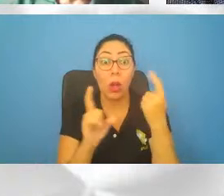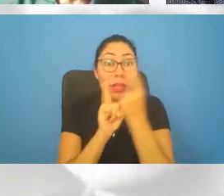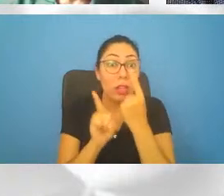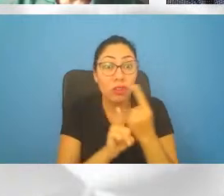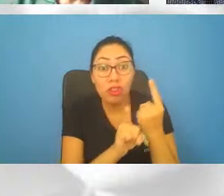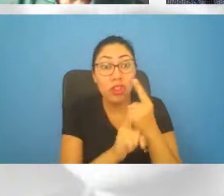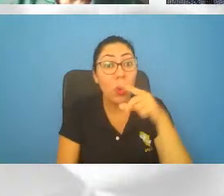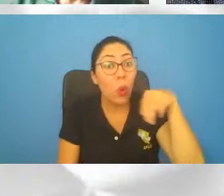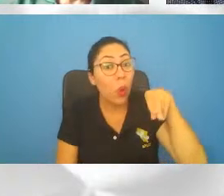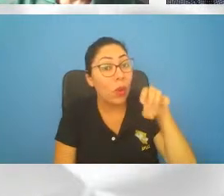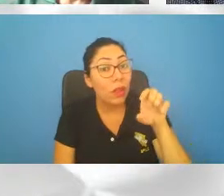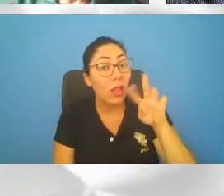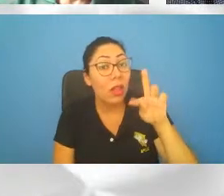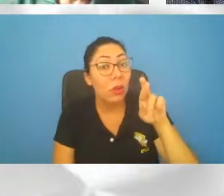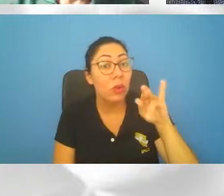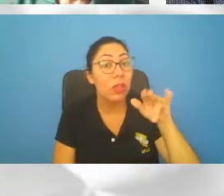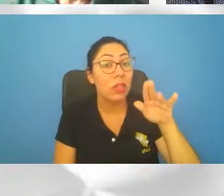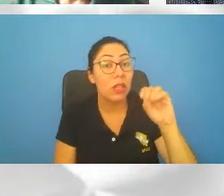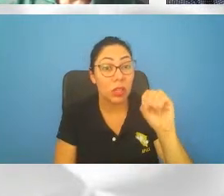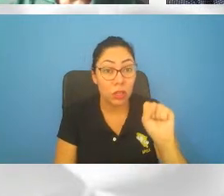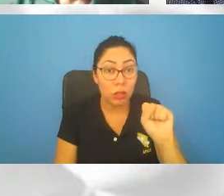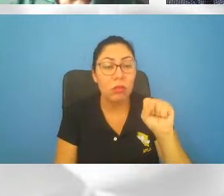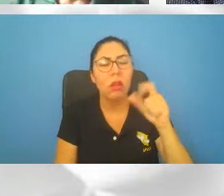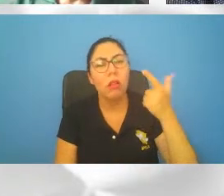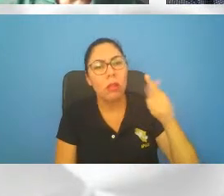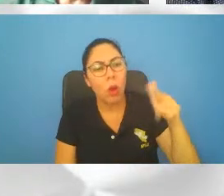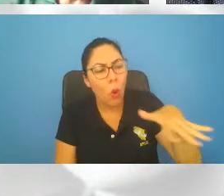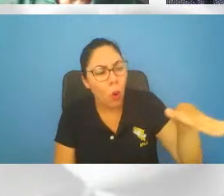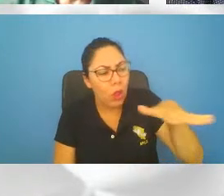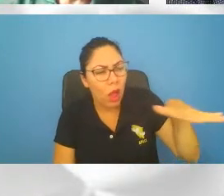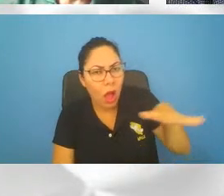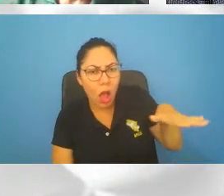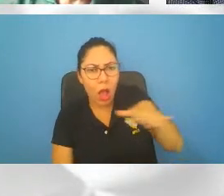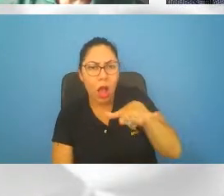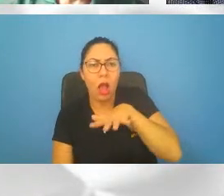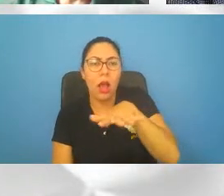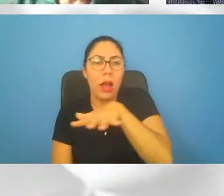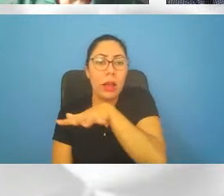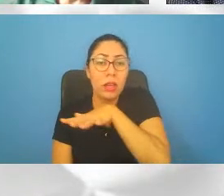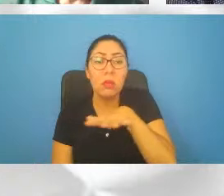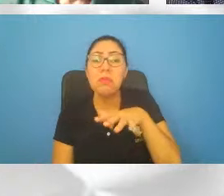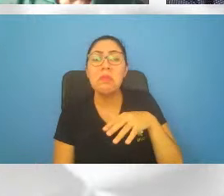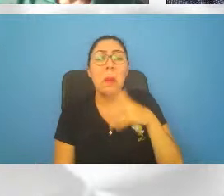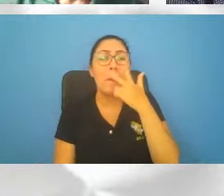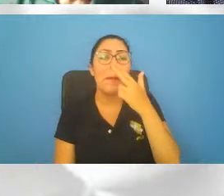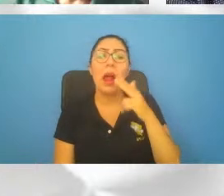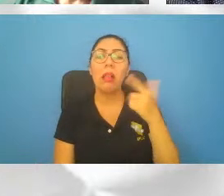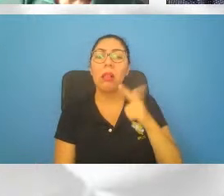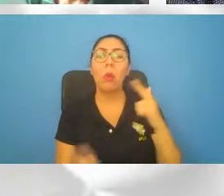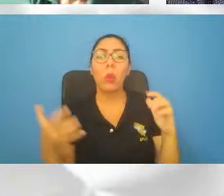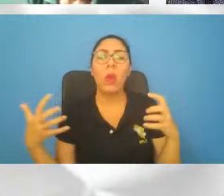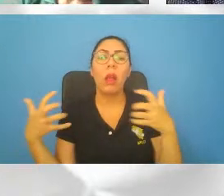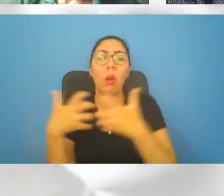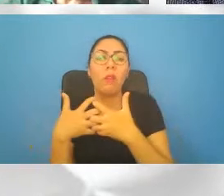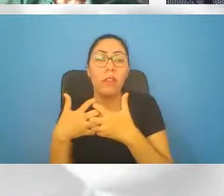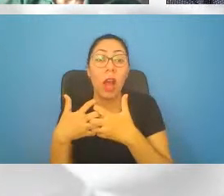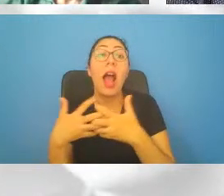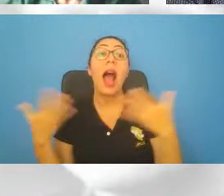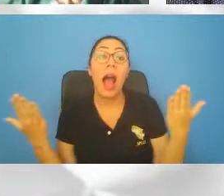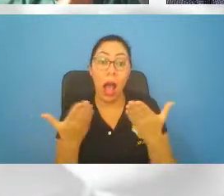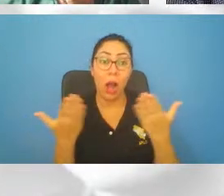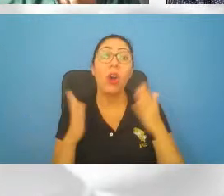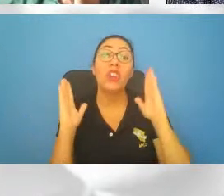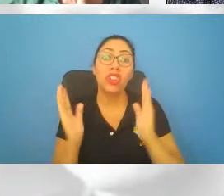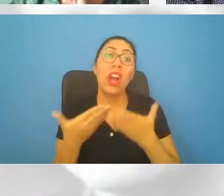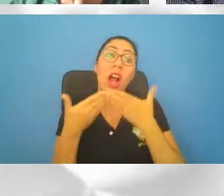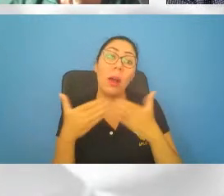então outras áreas que não eram consideradas para nós, por exemplo. Na nossa vida, durante a nossa